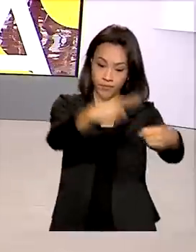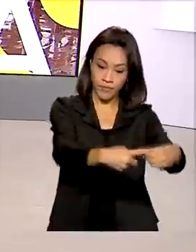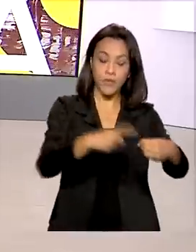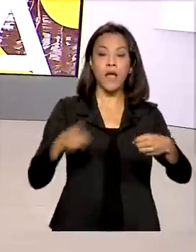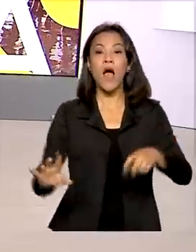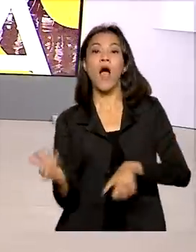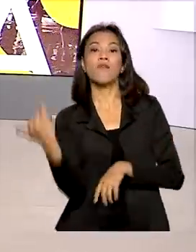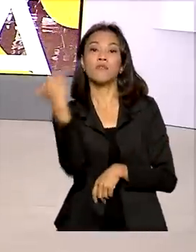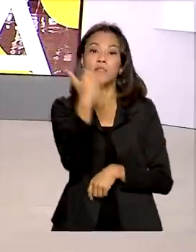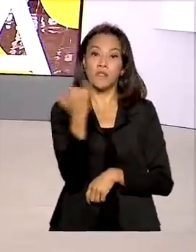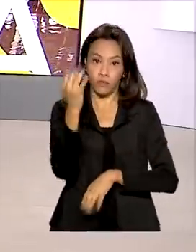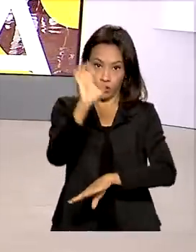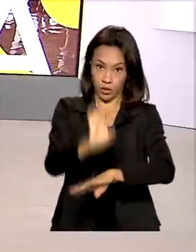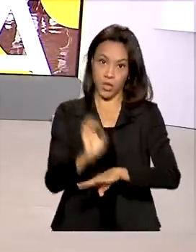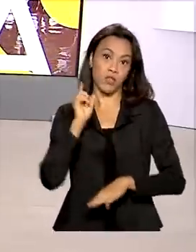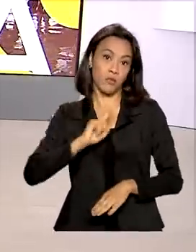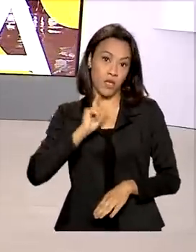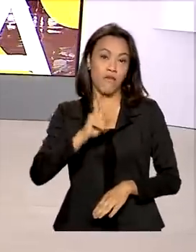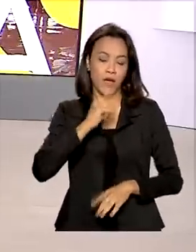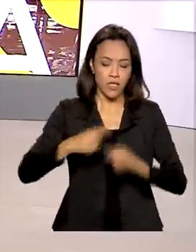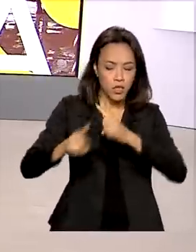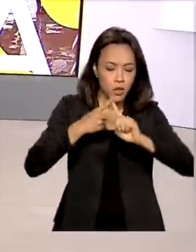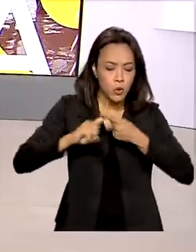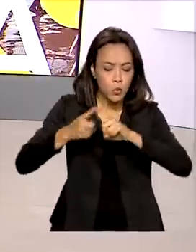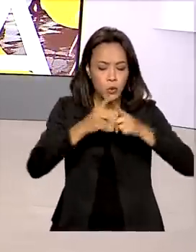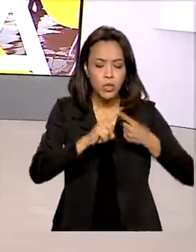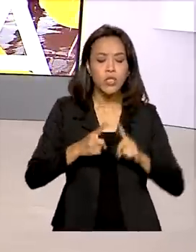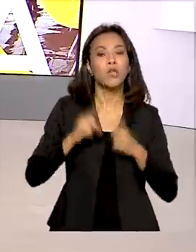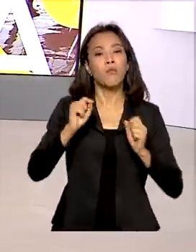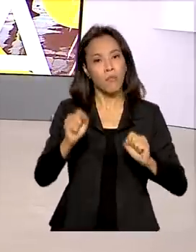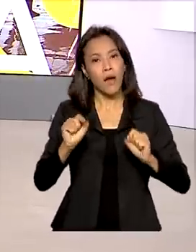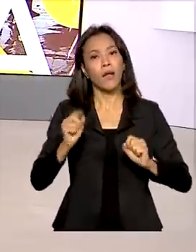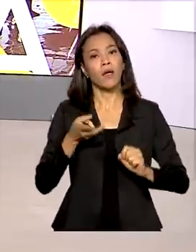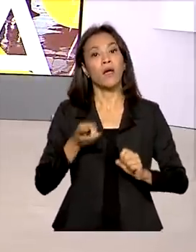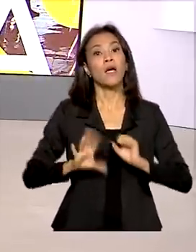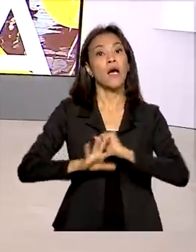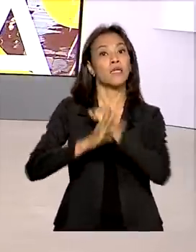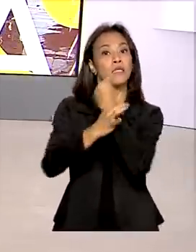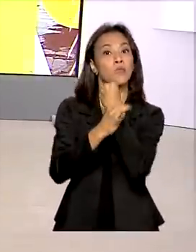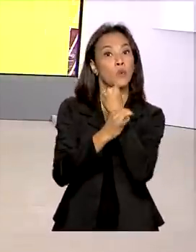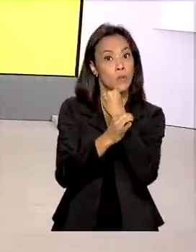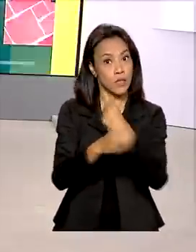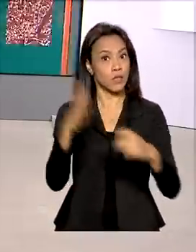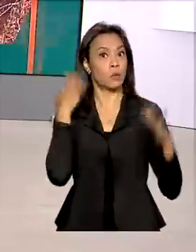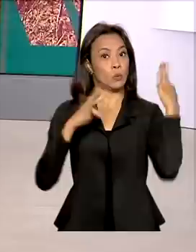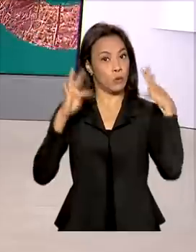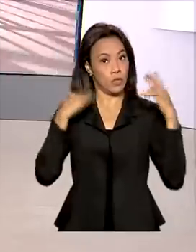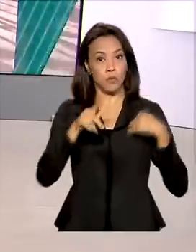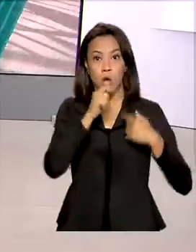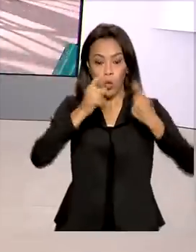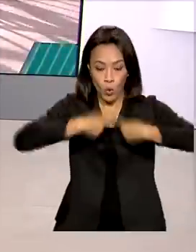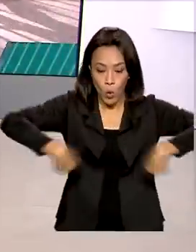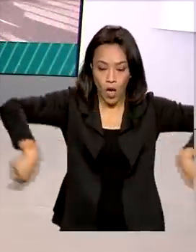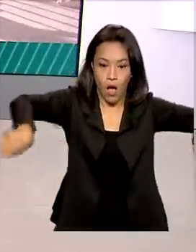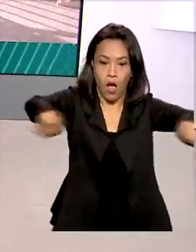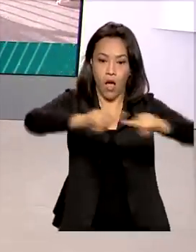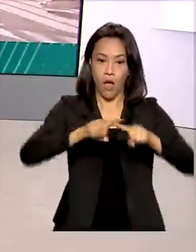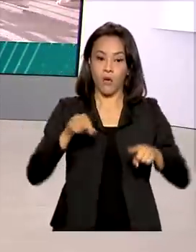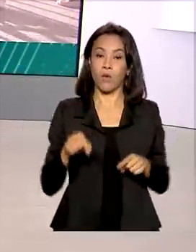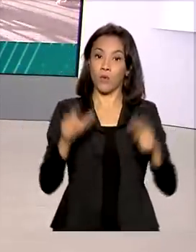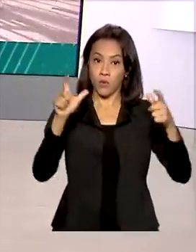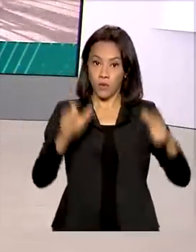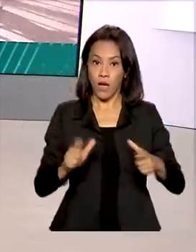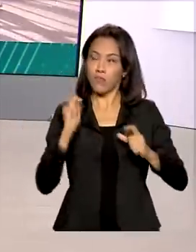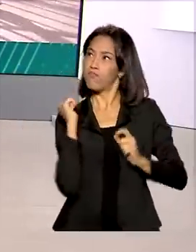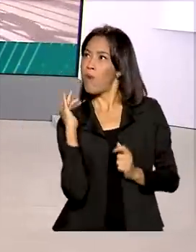informaram que vão discutir medidas para reforçar a segurança do turismo no lago. A cascata d'água e os